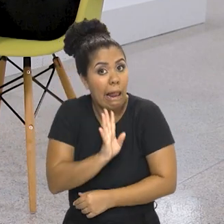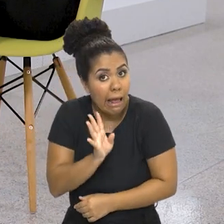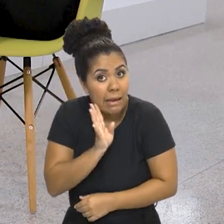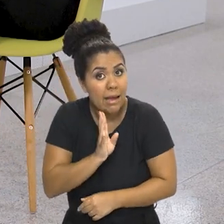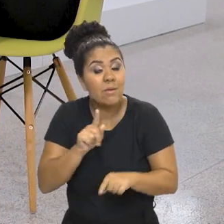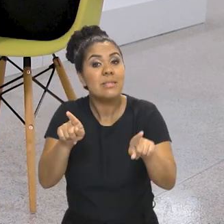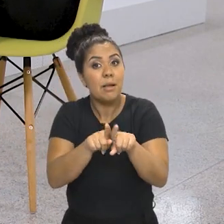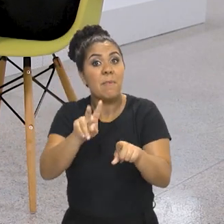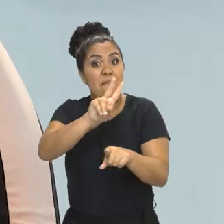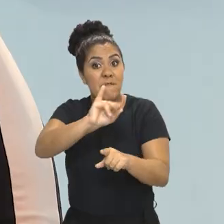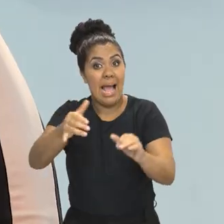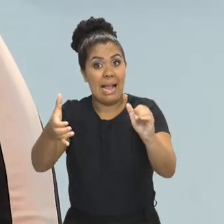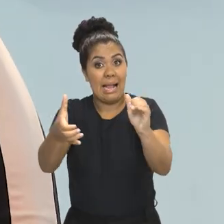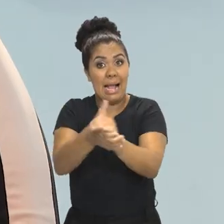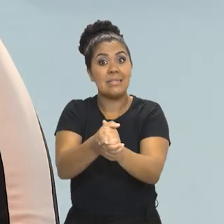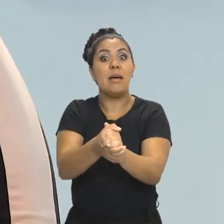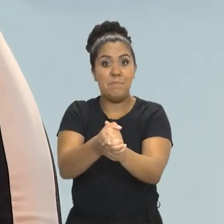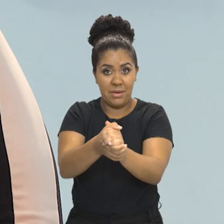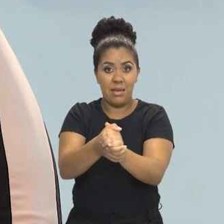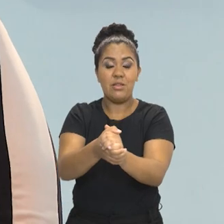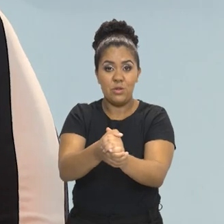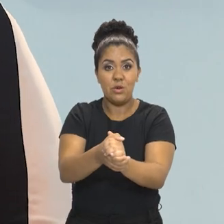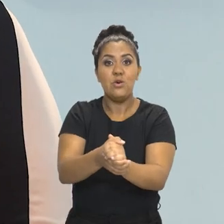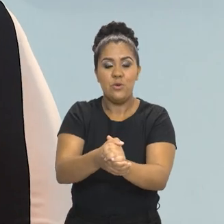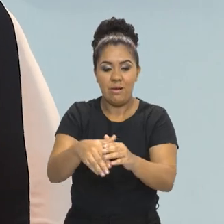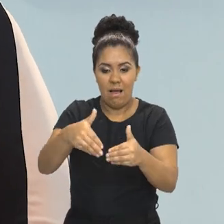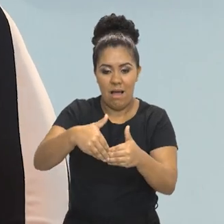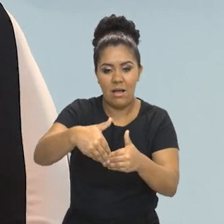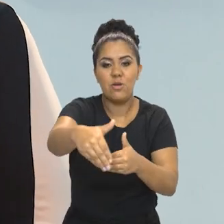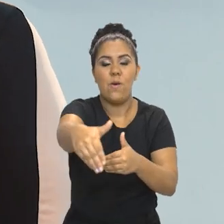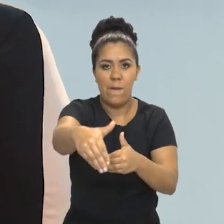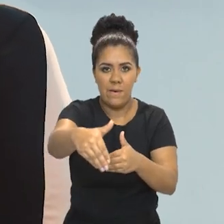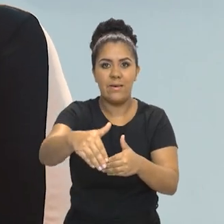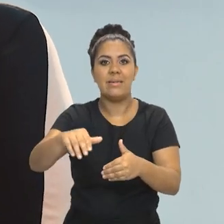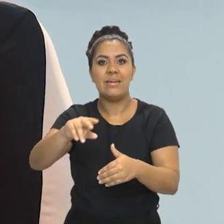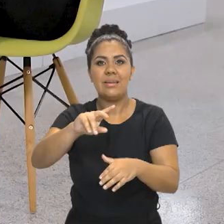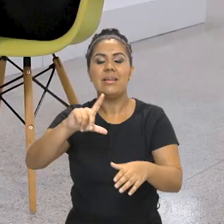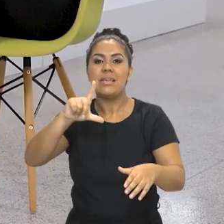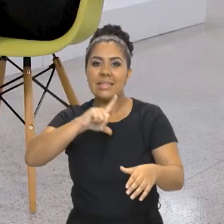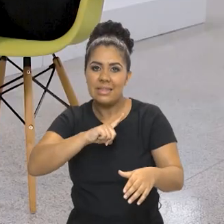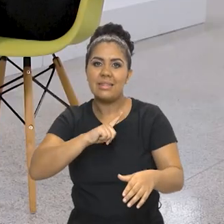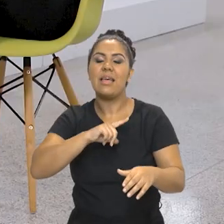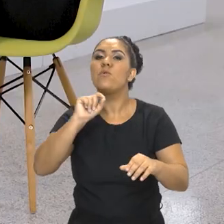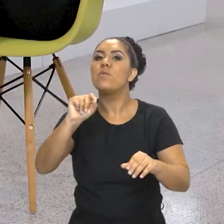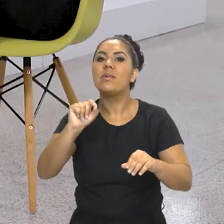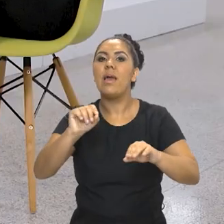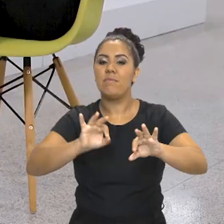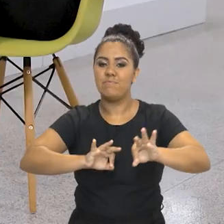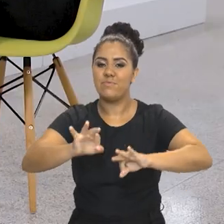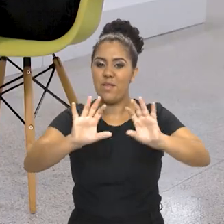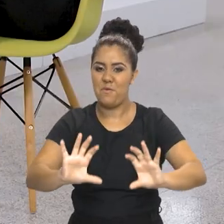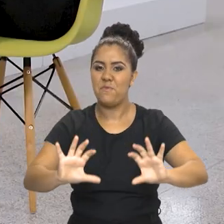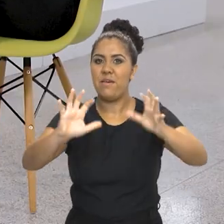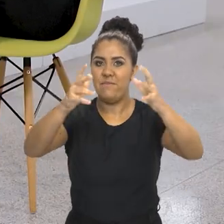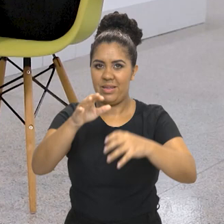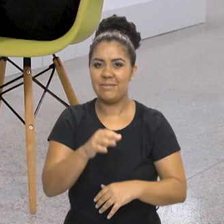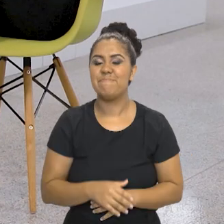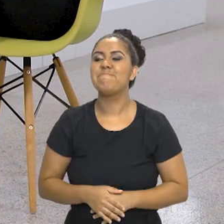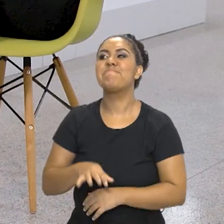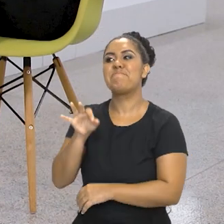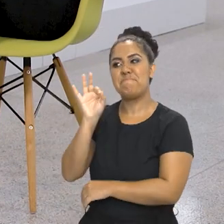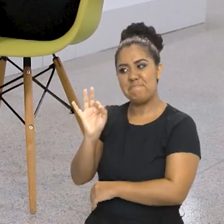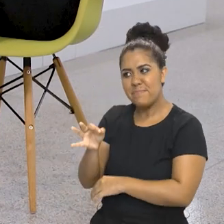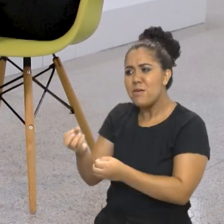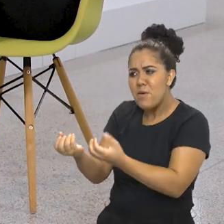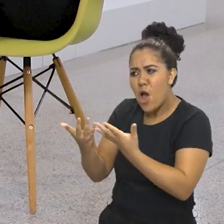legal, que é até um casamento, gente, que vai ter em um dos pontos onde está tendo a Primavera dos Museus. Vamos lá. Qual é o tema